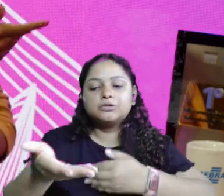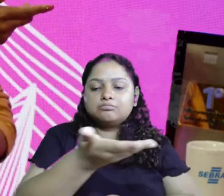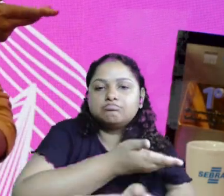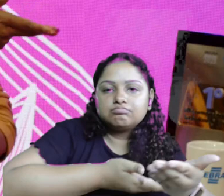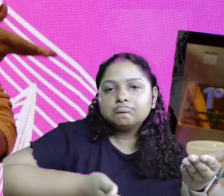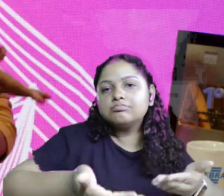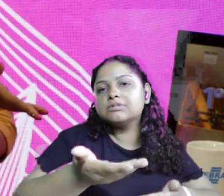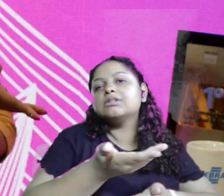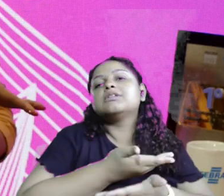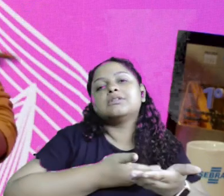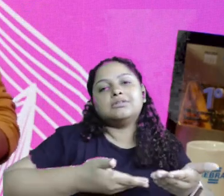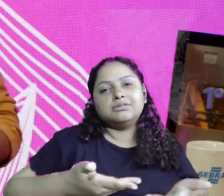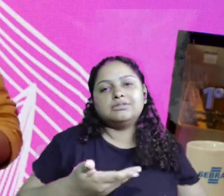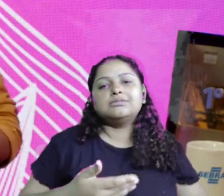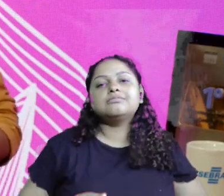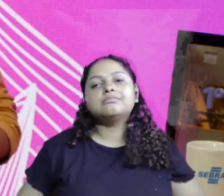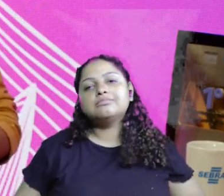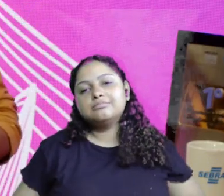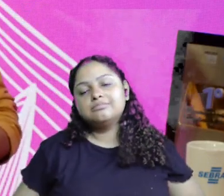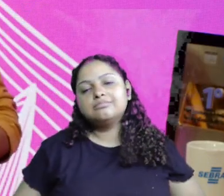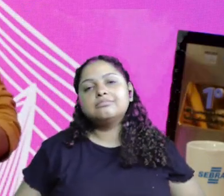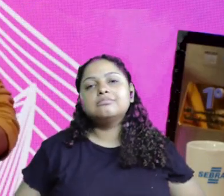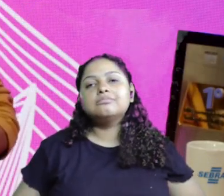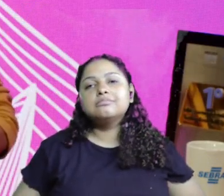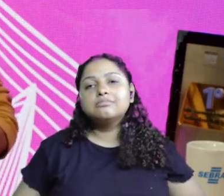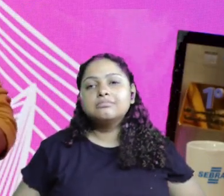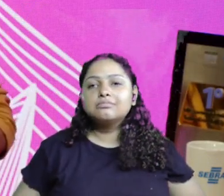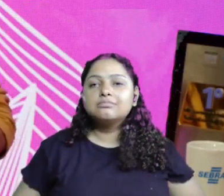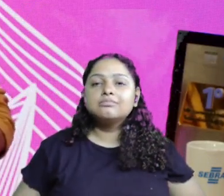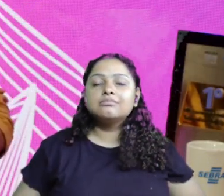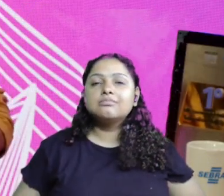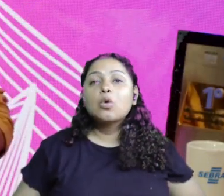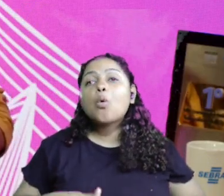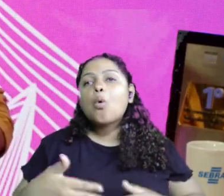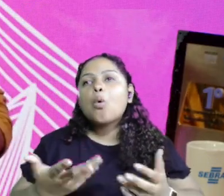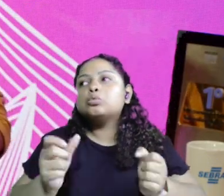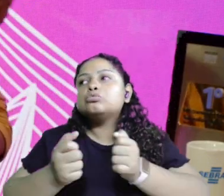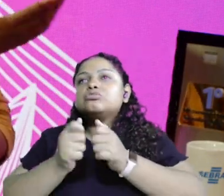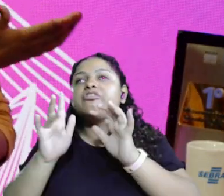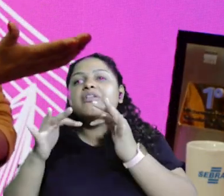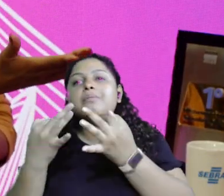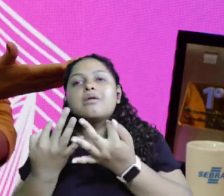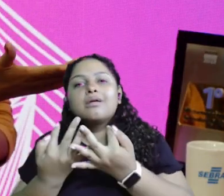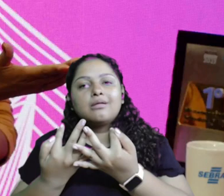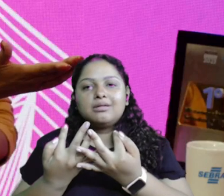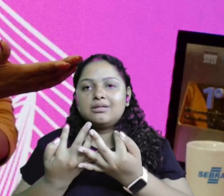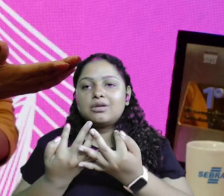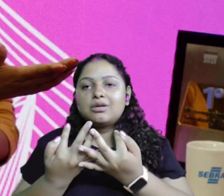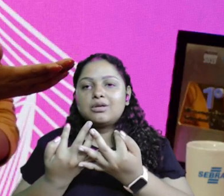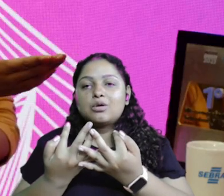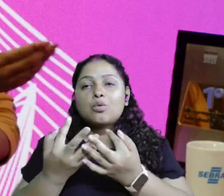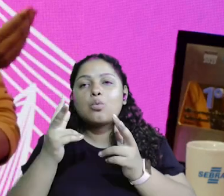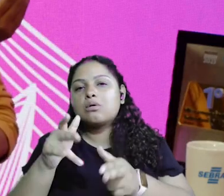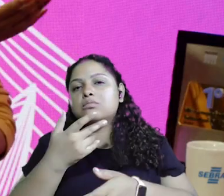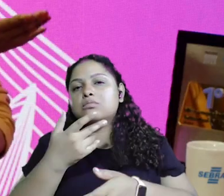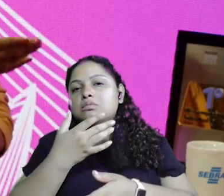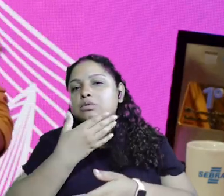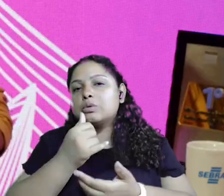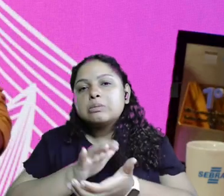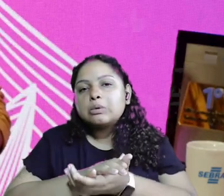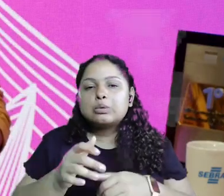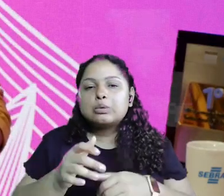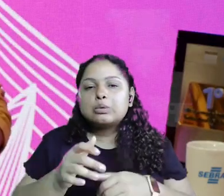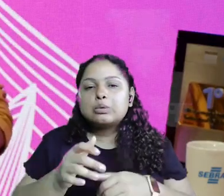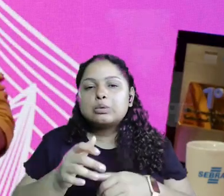apoio, é a sororidade que existem principalmente entre as mulheres ou com a família, né? No caso, o seu